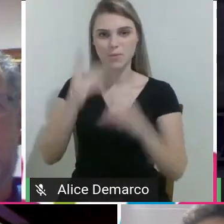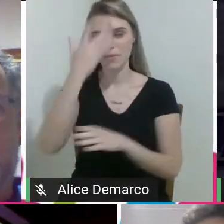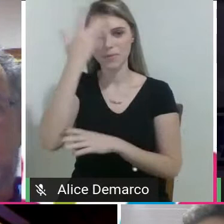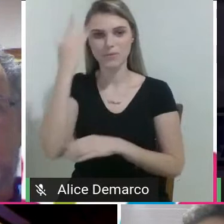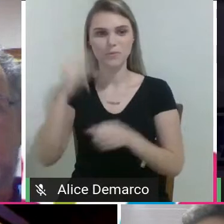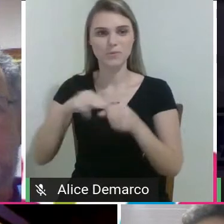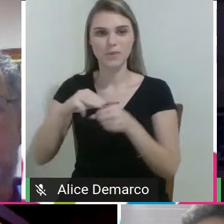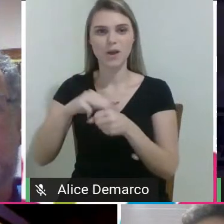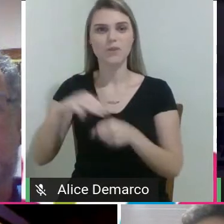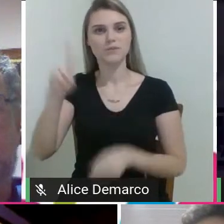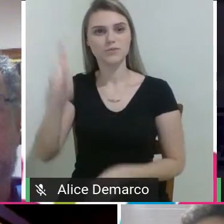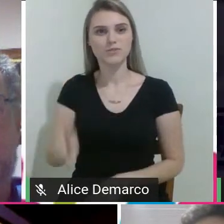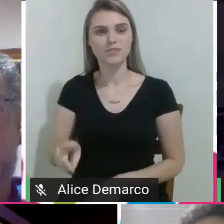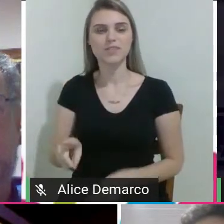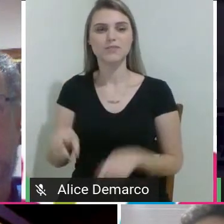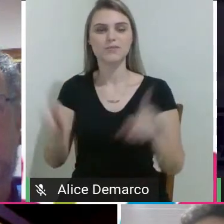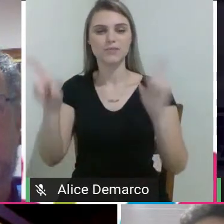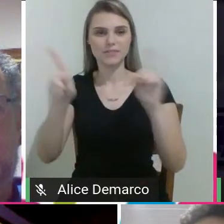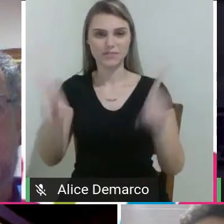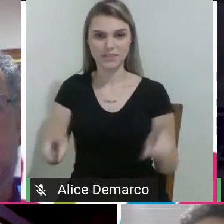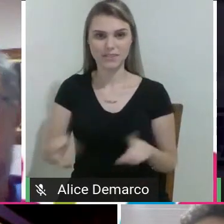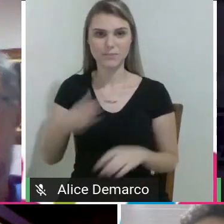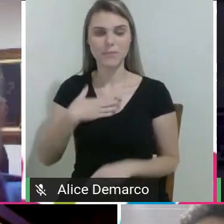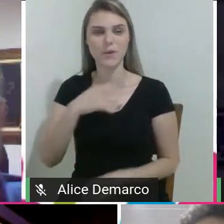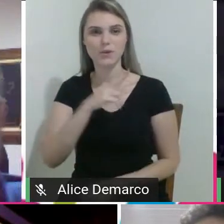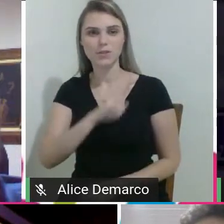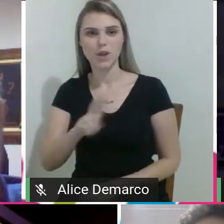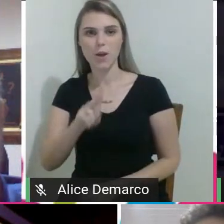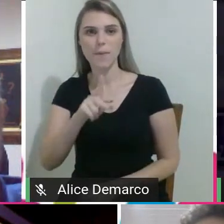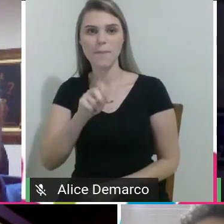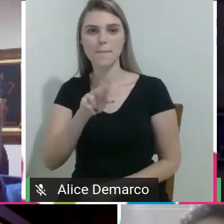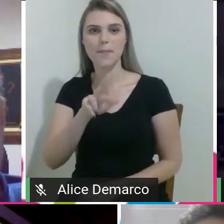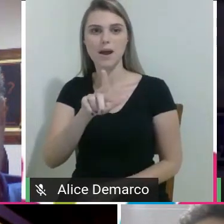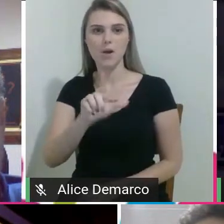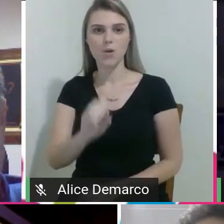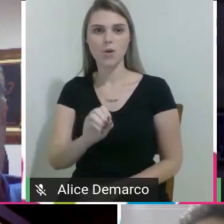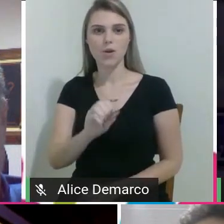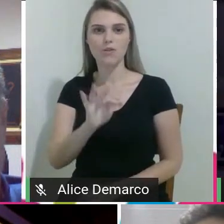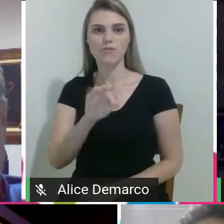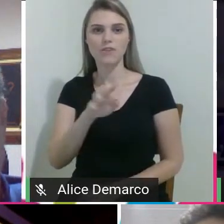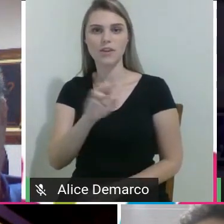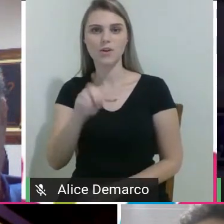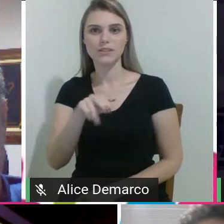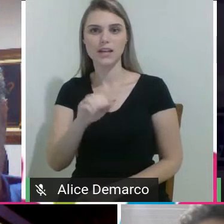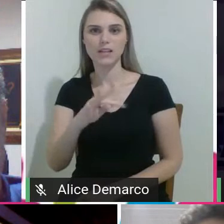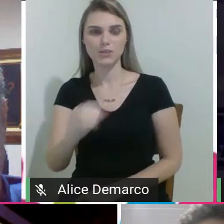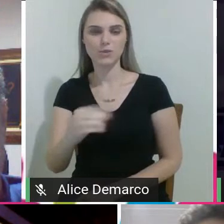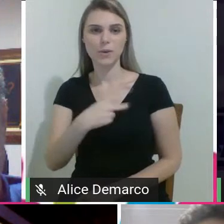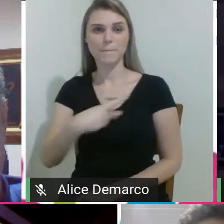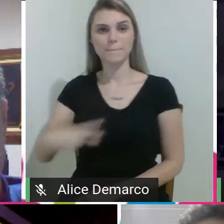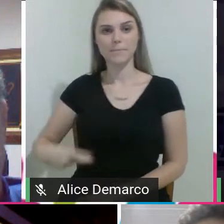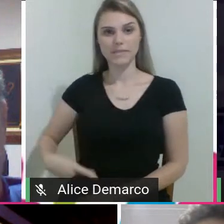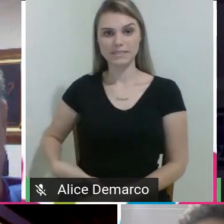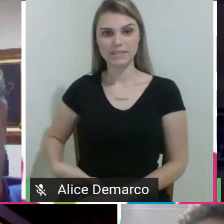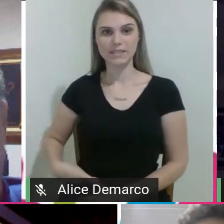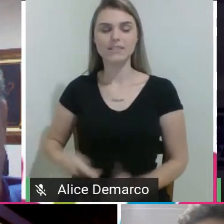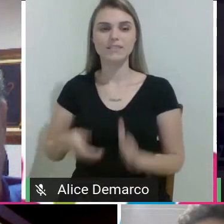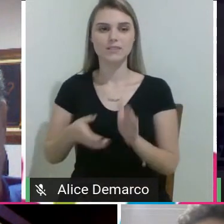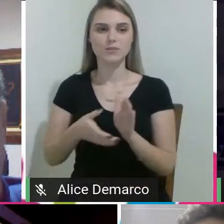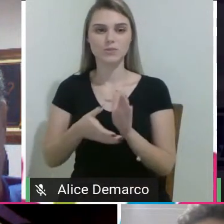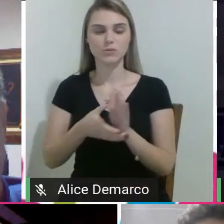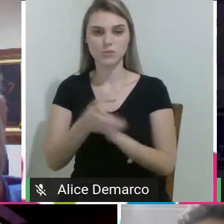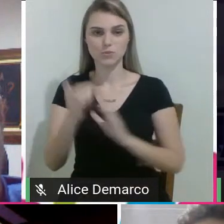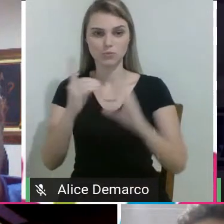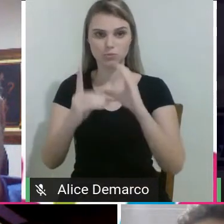Meu nome é Paulo Ferronato, eu sou o presidente do Conselho. E esse mês é o